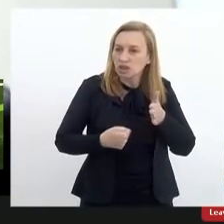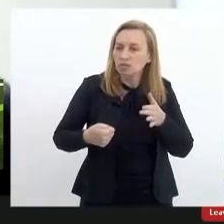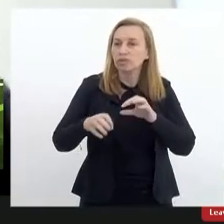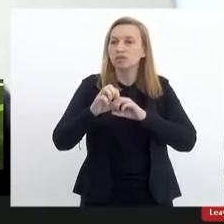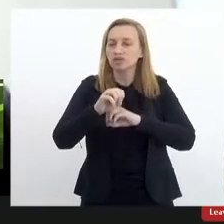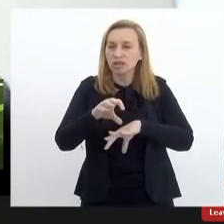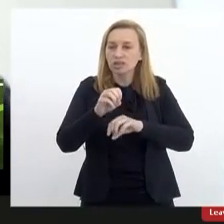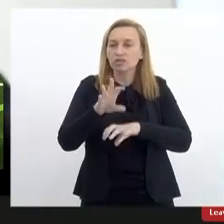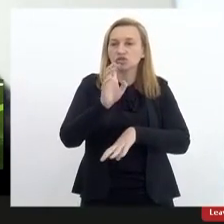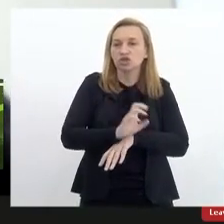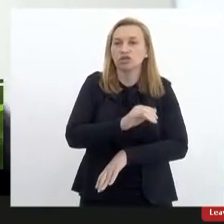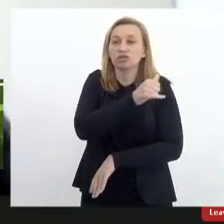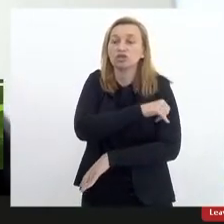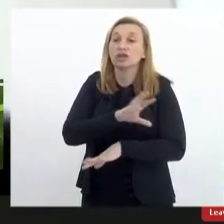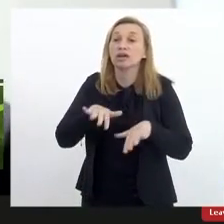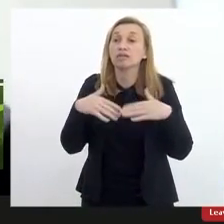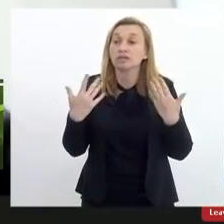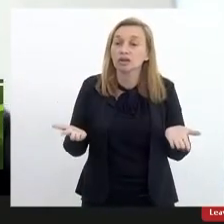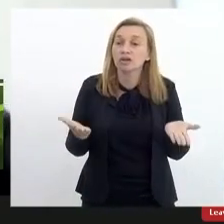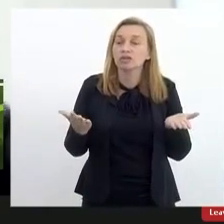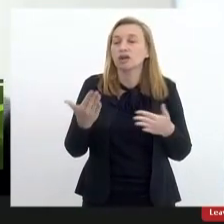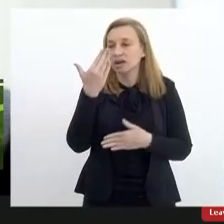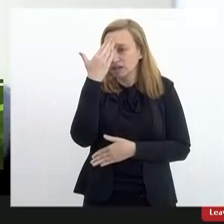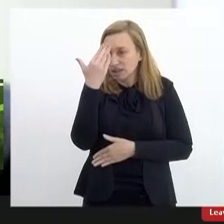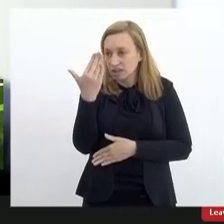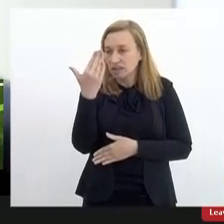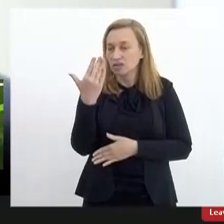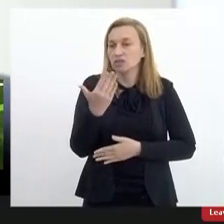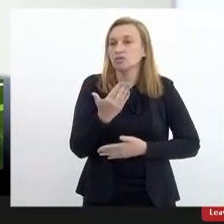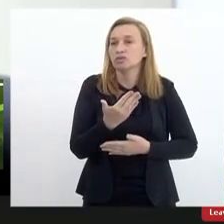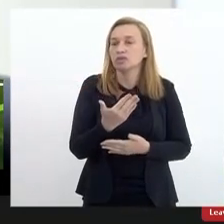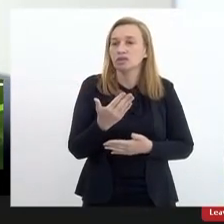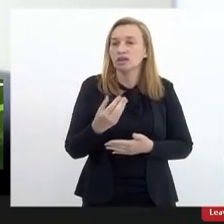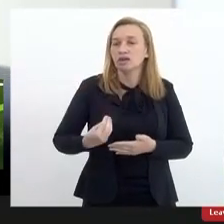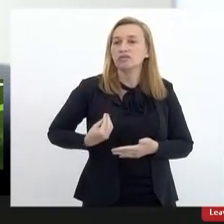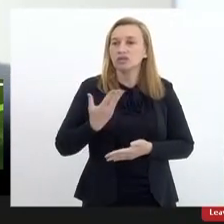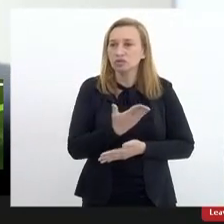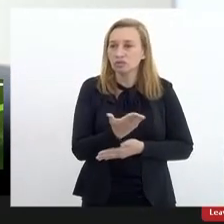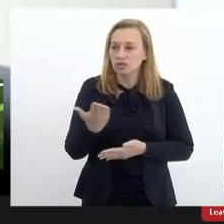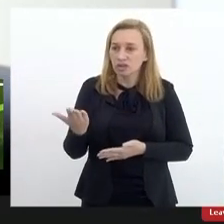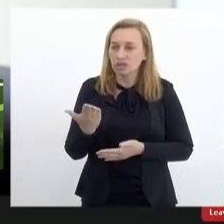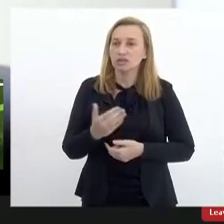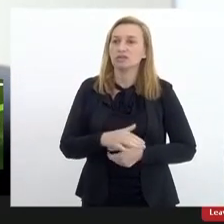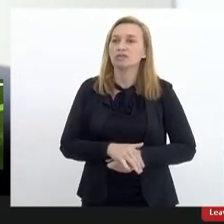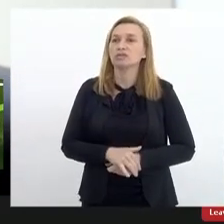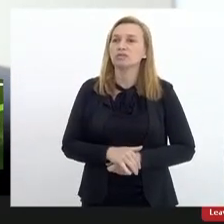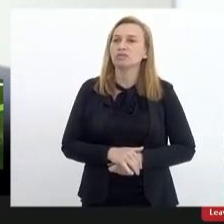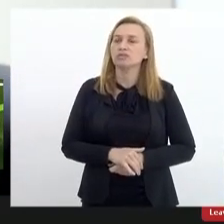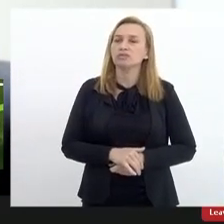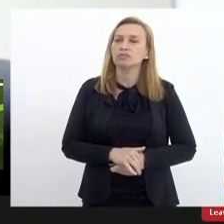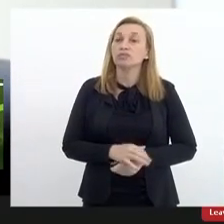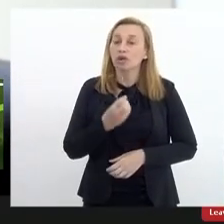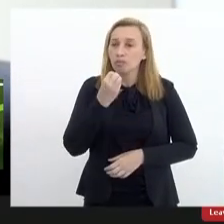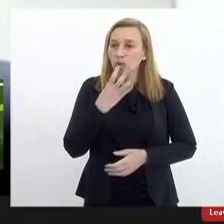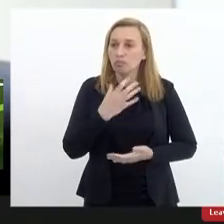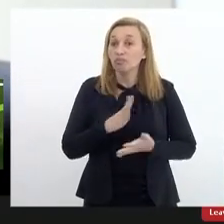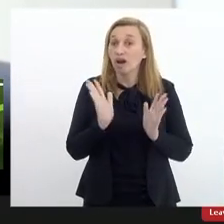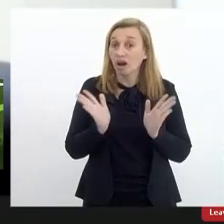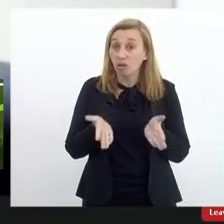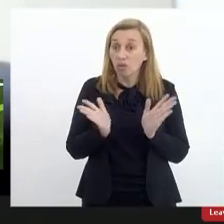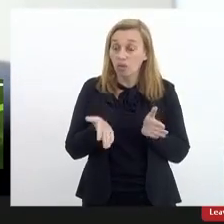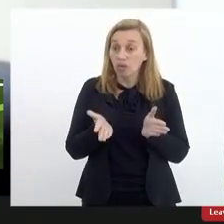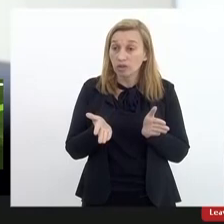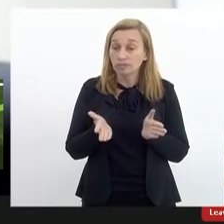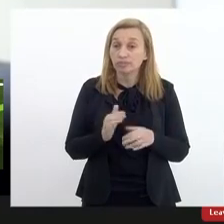no estado do Rio de Janeiro então agradeço muito a presença de vocês é bom e agora